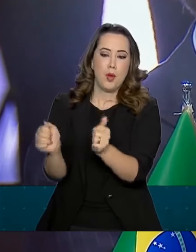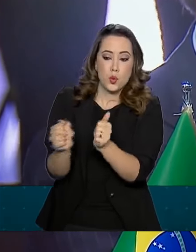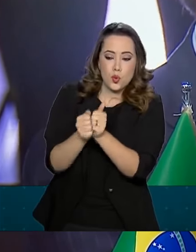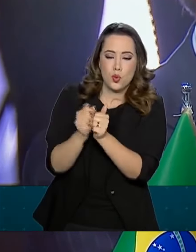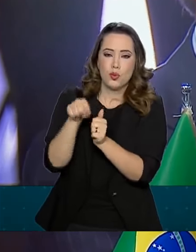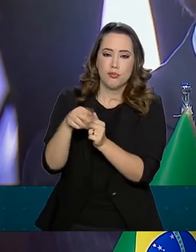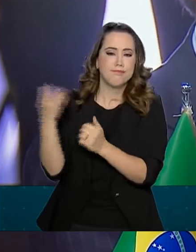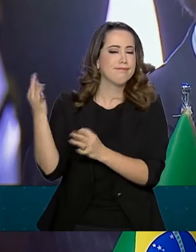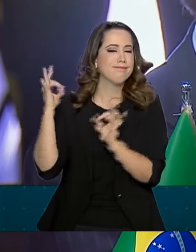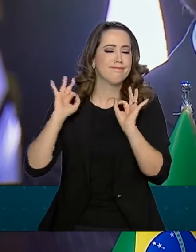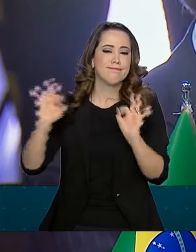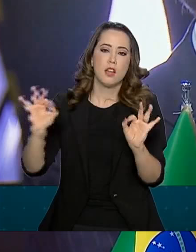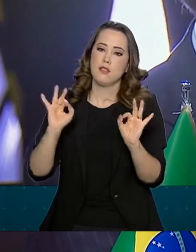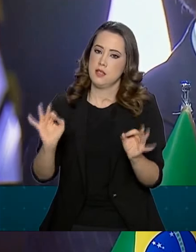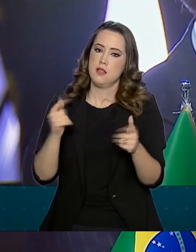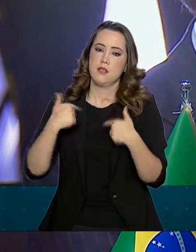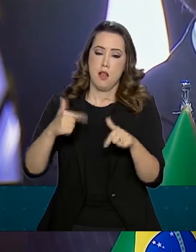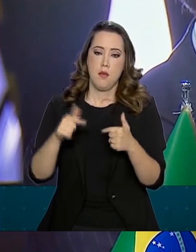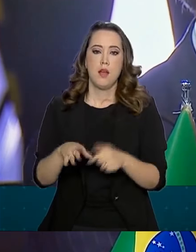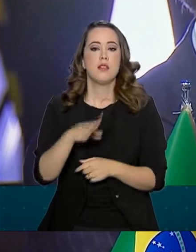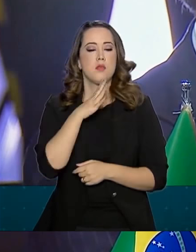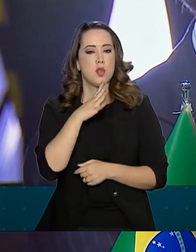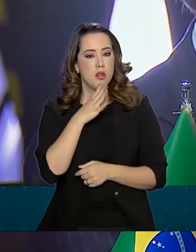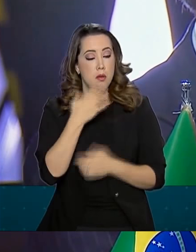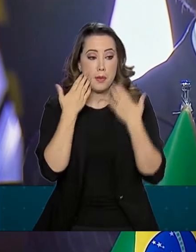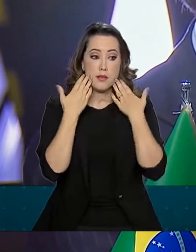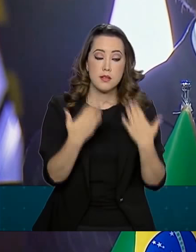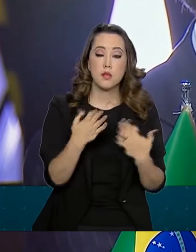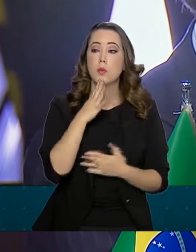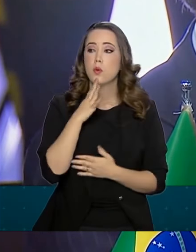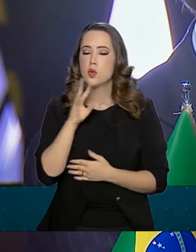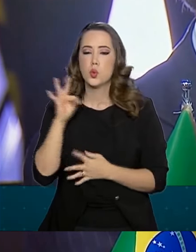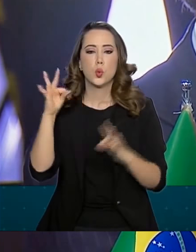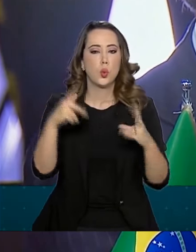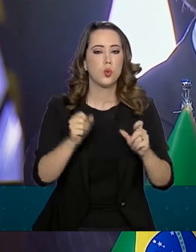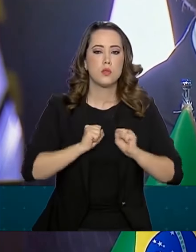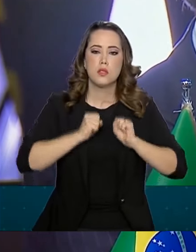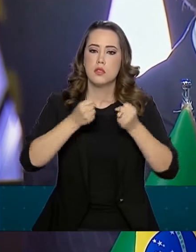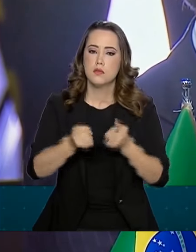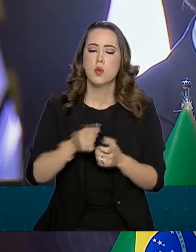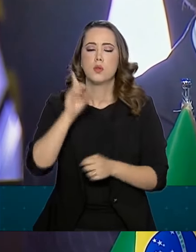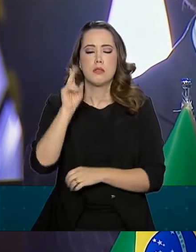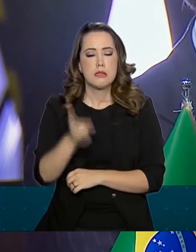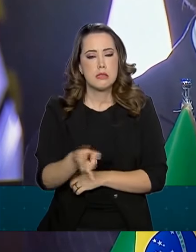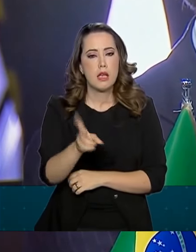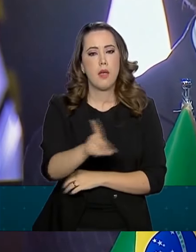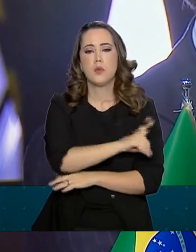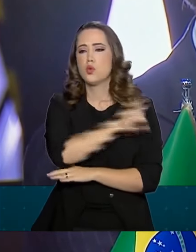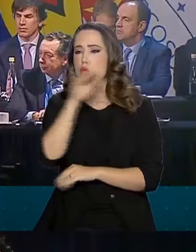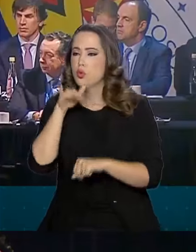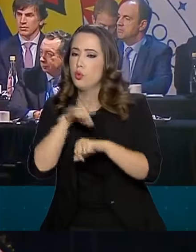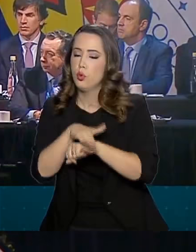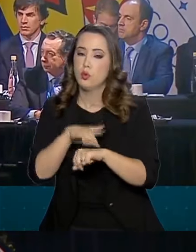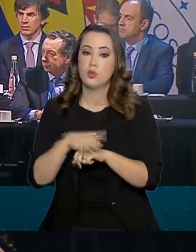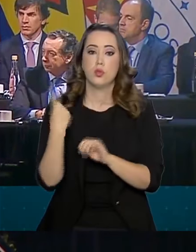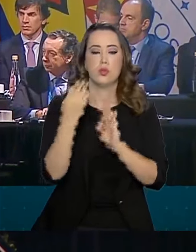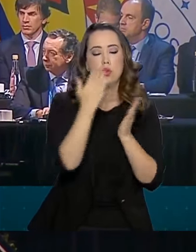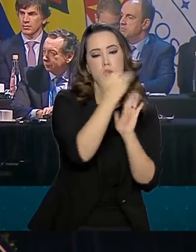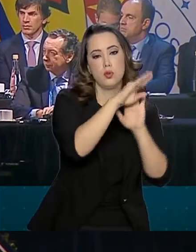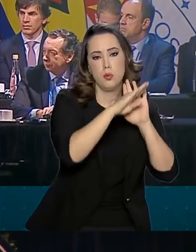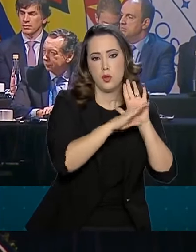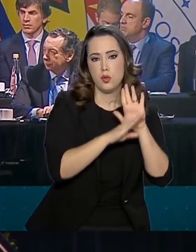realizaram. Também expresso meu reconhecimento a todos que se dedicam em tempo integral ao nosso projeto comum.